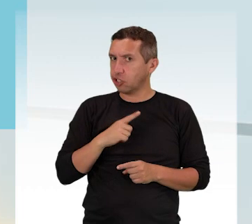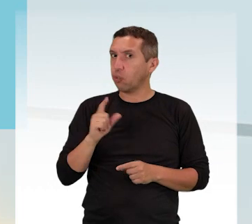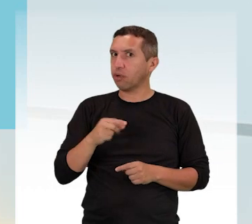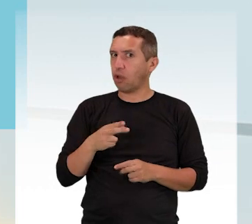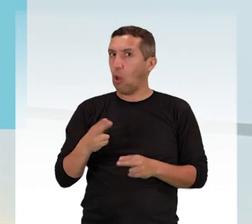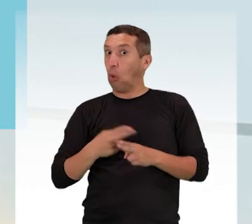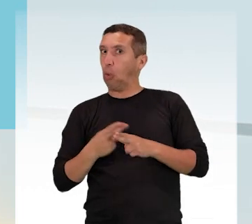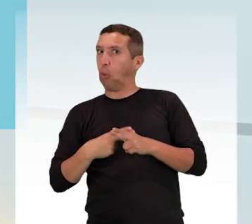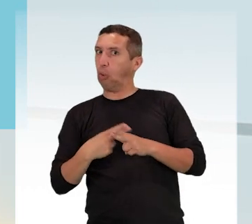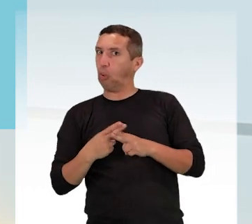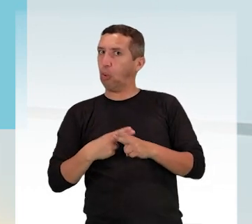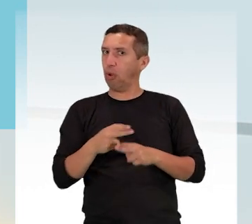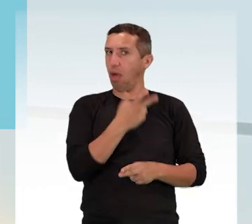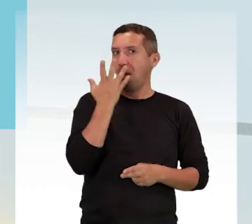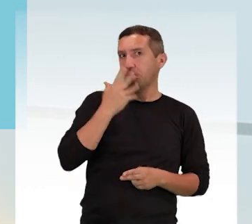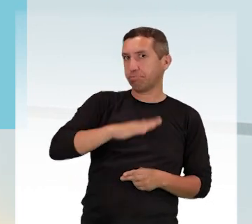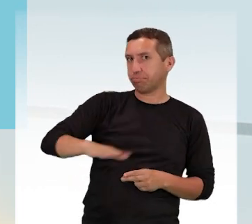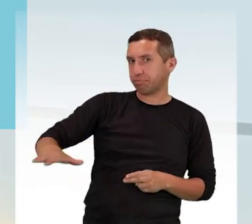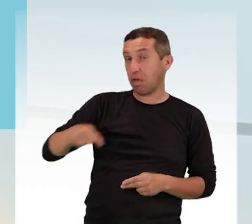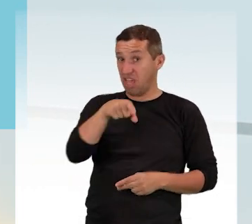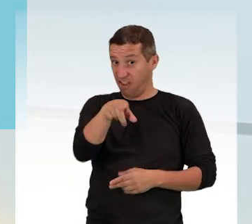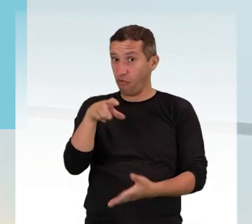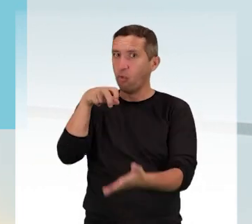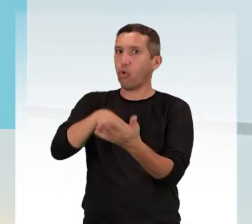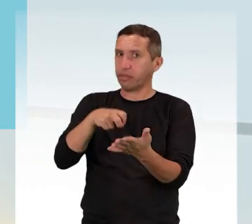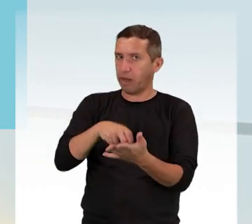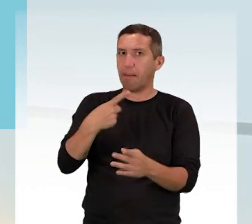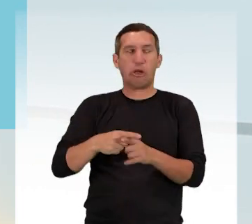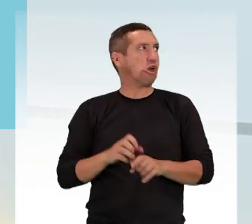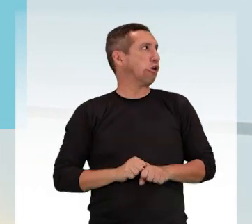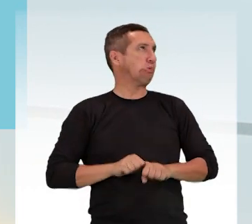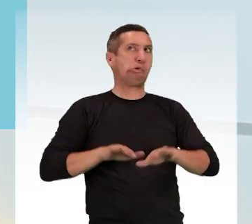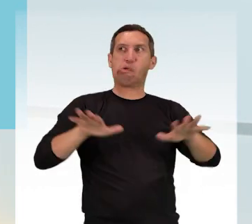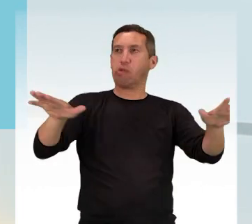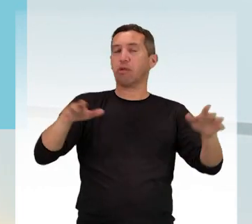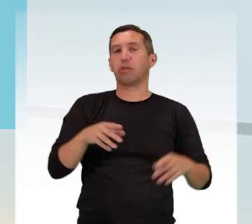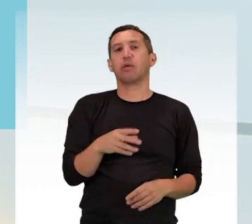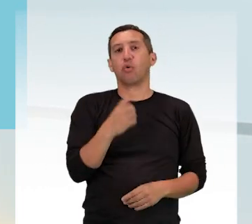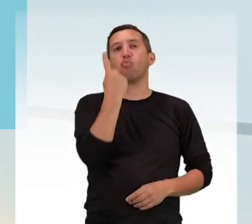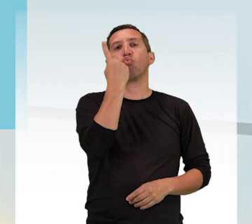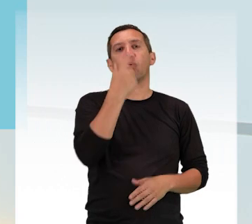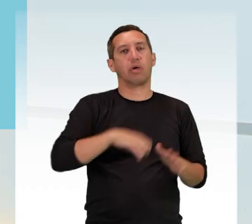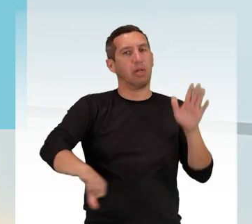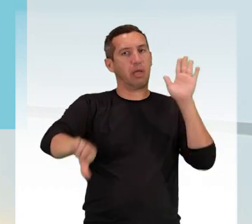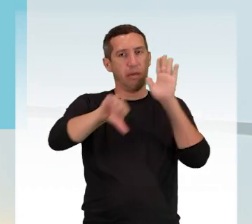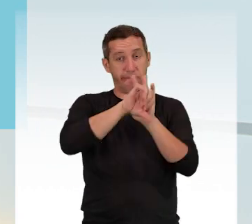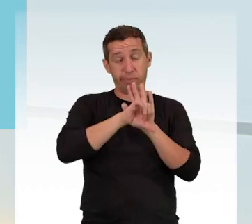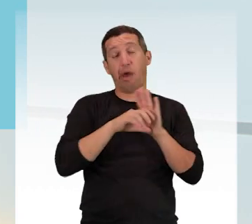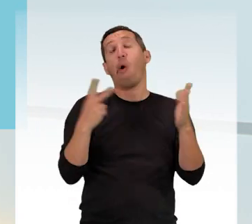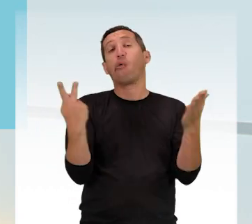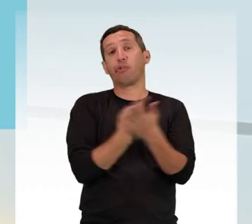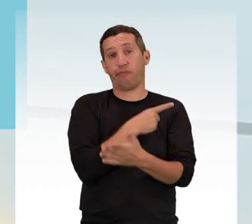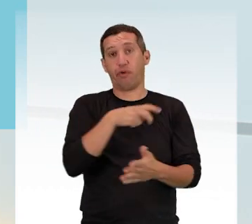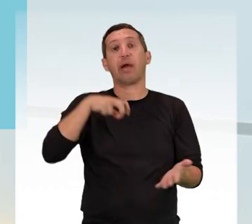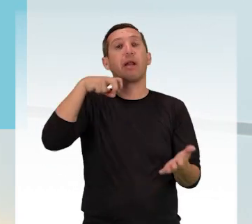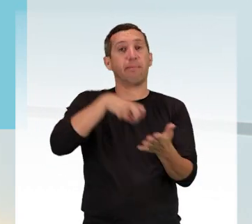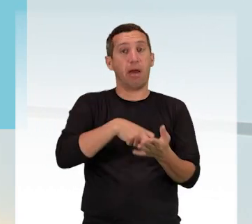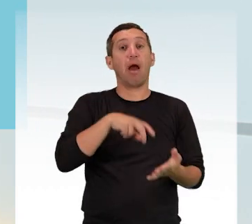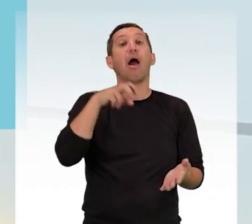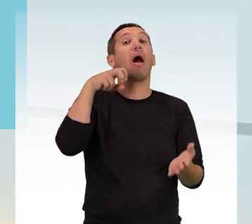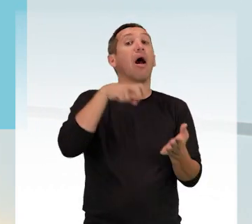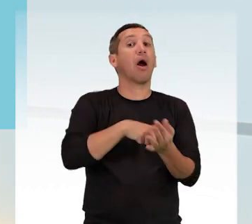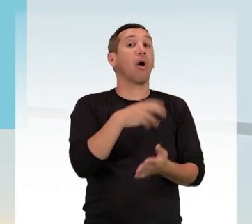pornografia infantil pela internet. Ele foi condenado pela Justiça Federal por apenas um dos crimes. Como resultado,